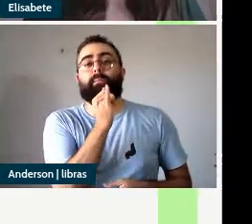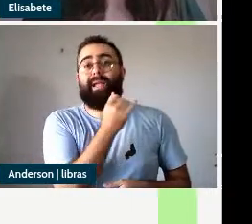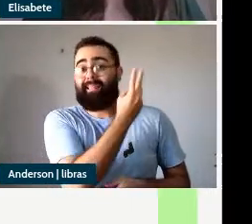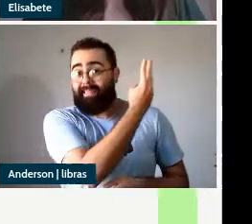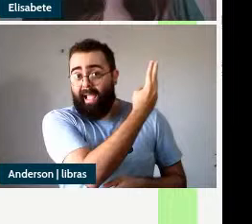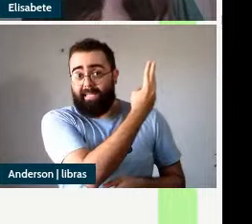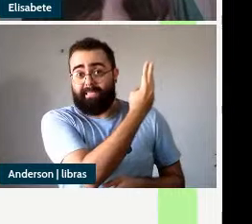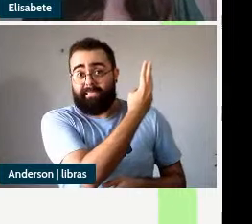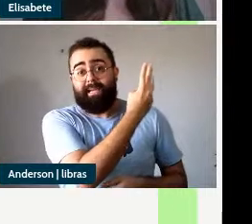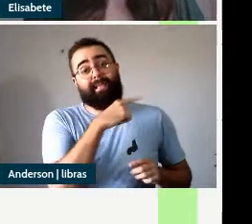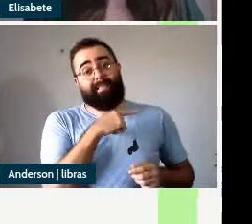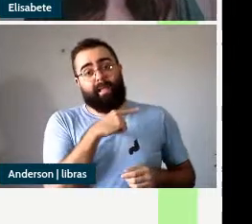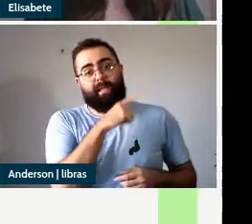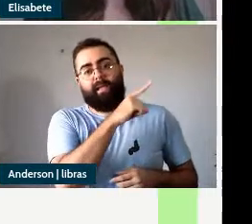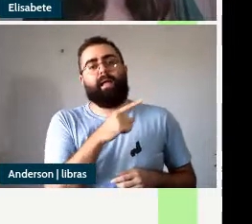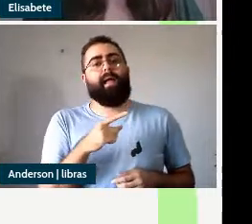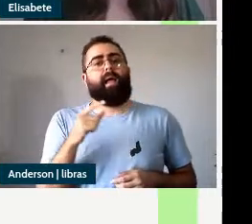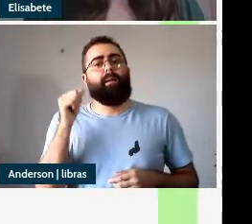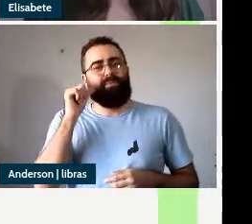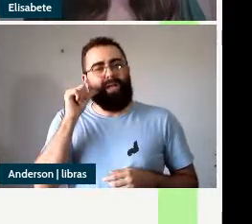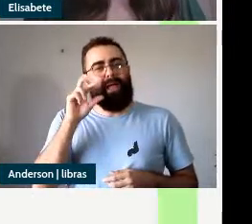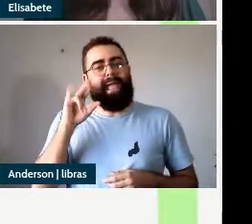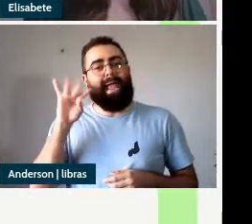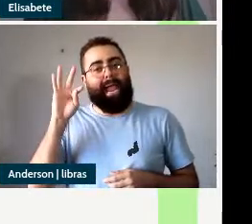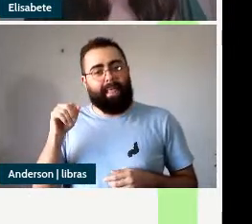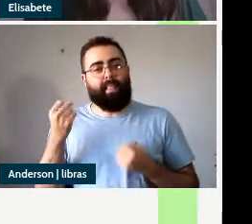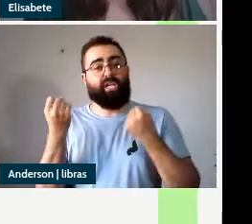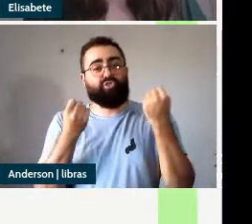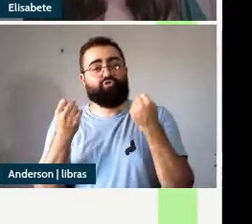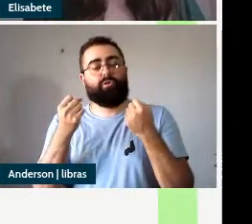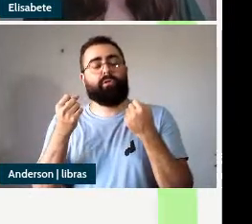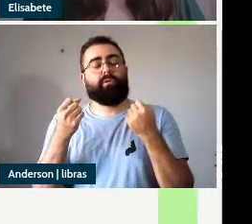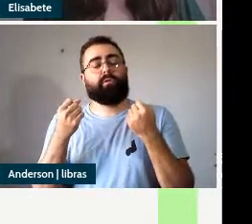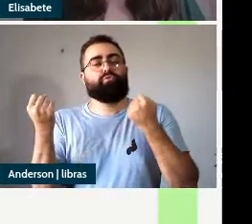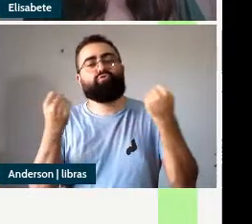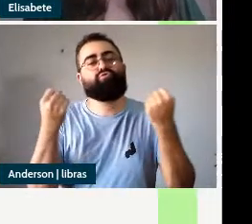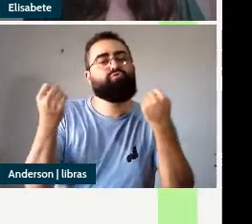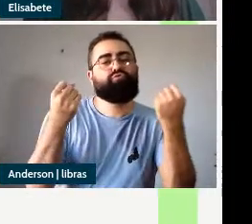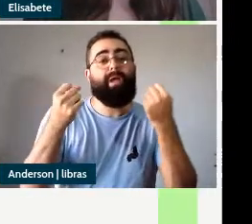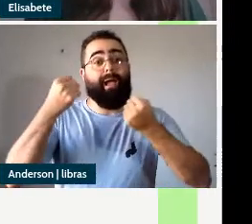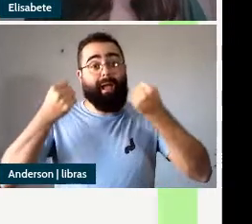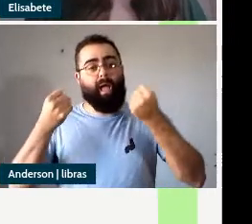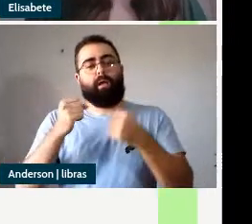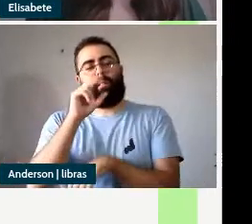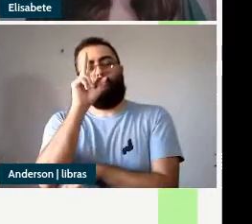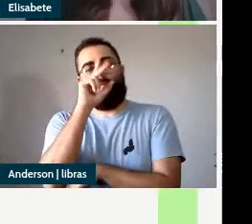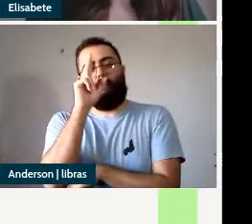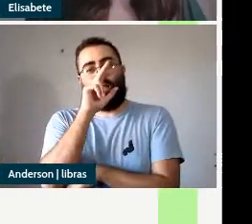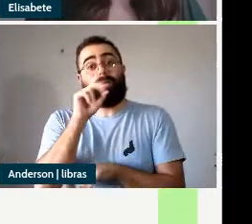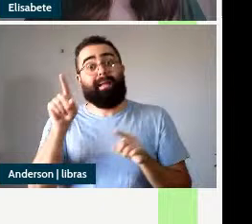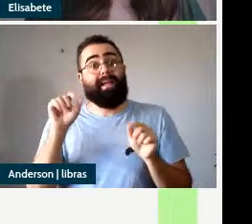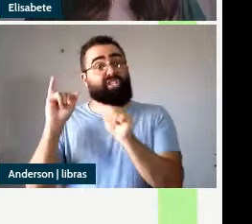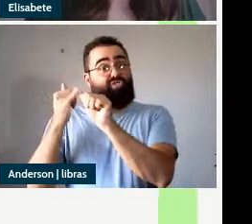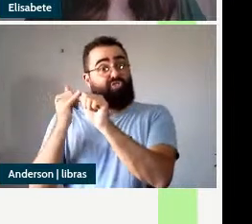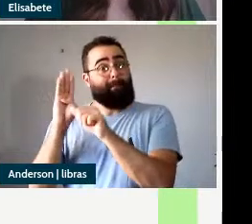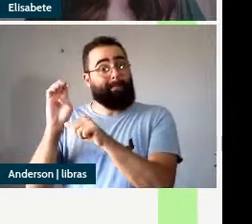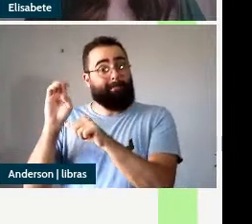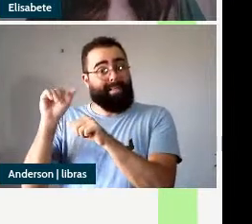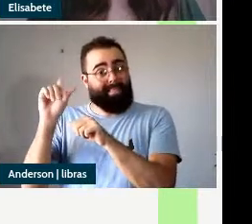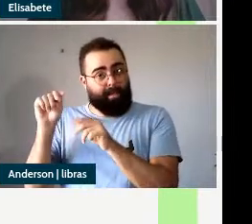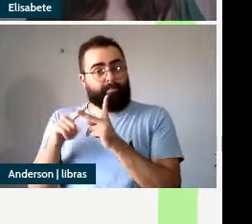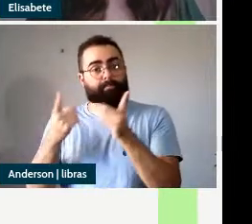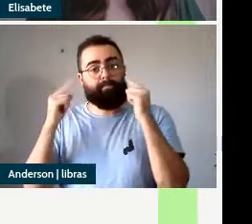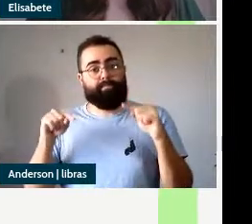a sentença Rita dirigiu o carro bêbada com o depictivo de bêbada é o depictivo e a sentença a Rita